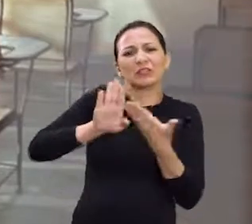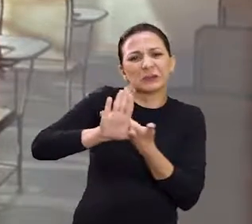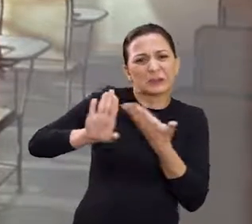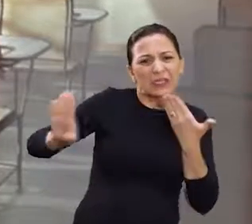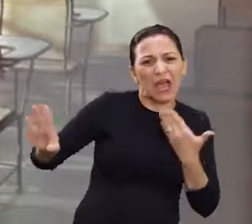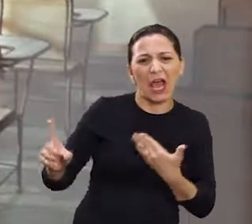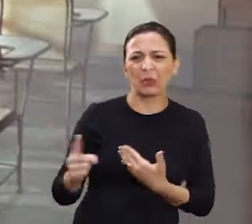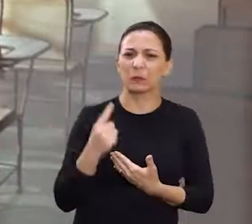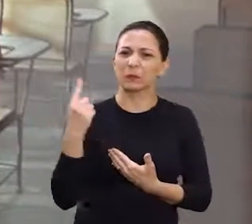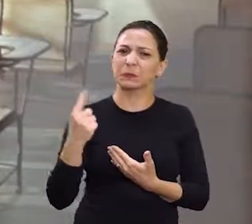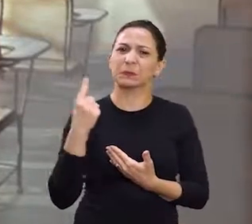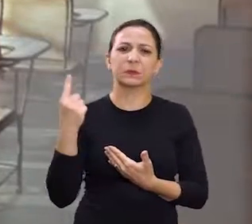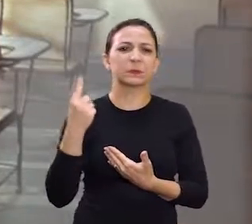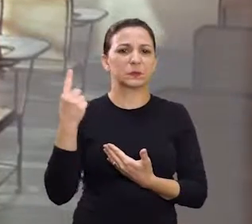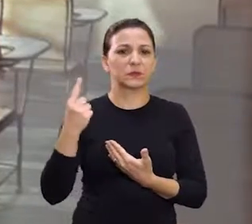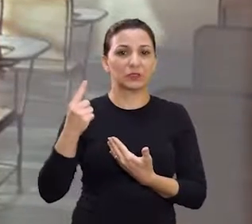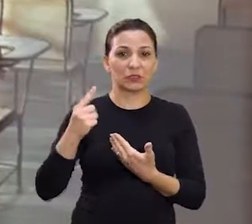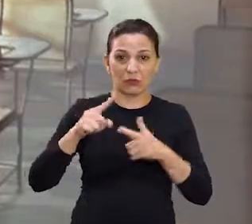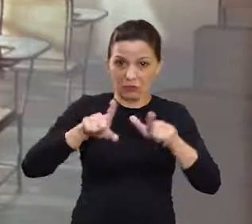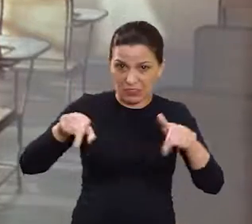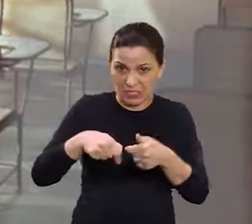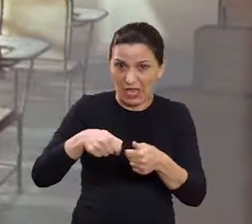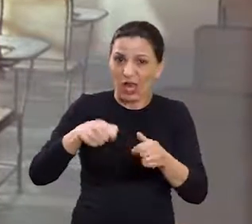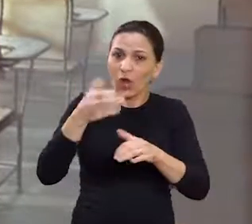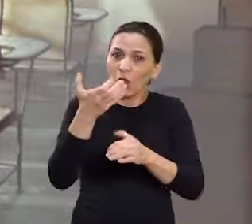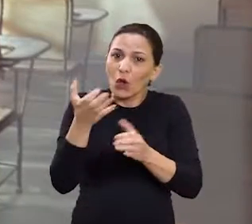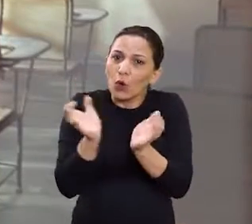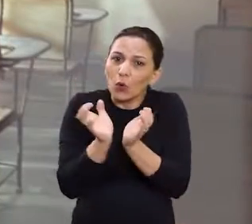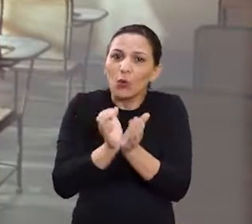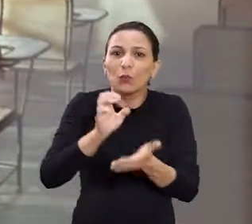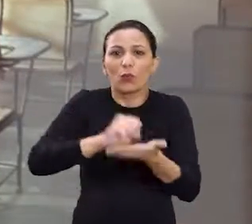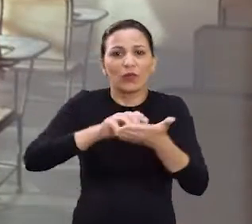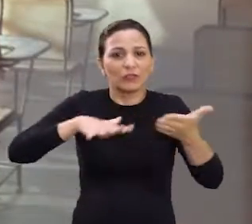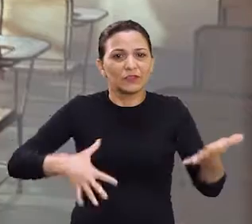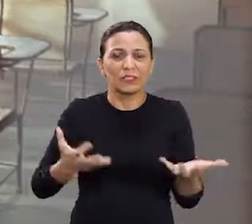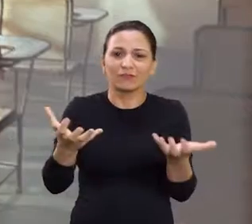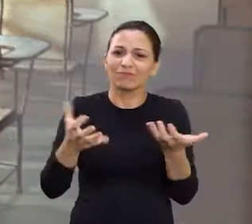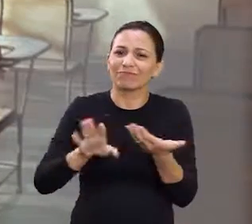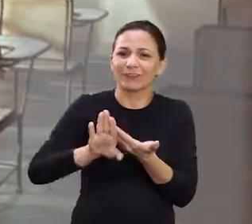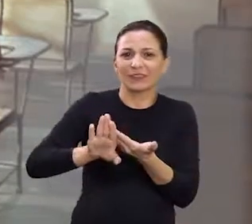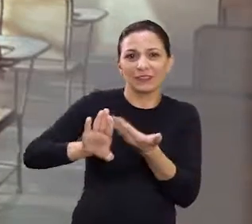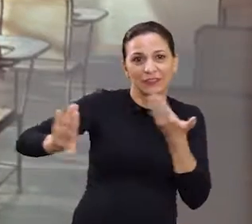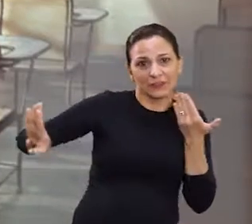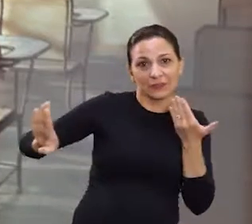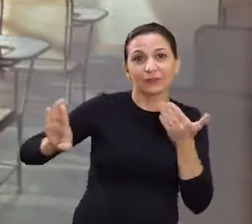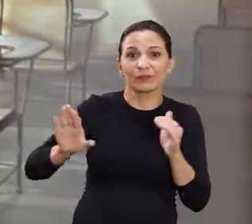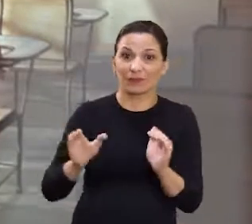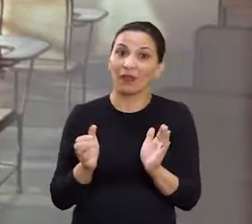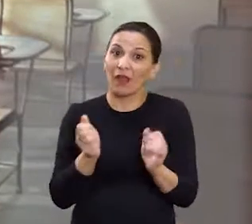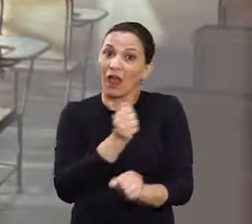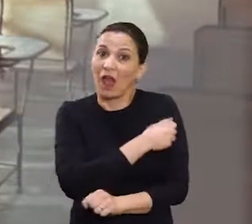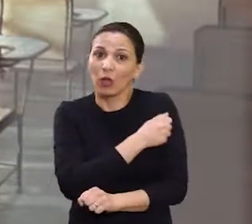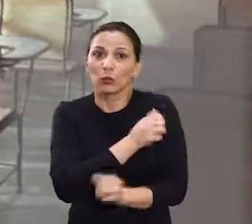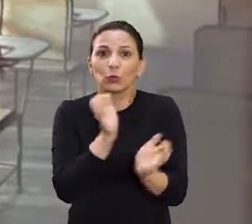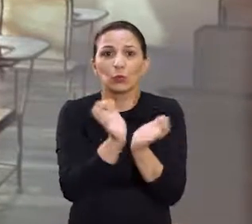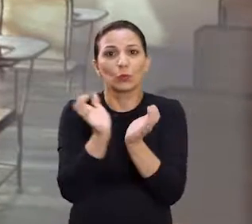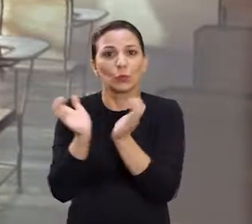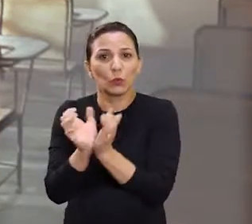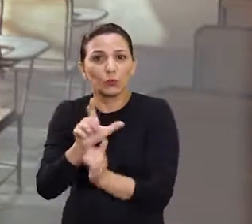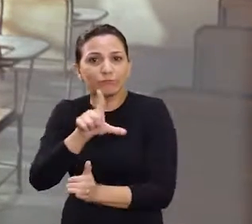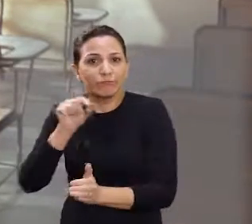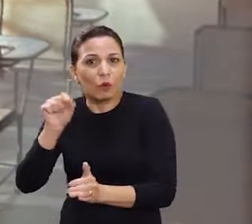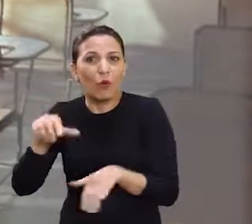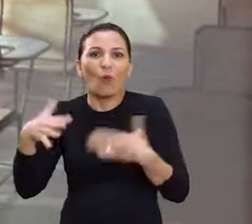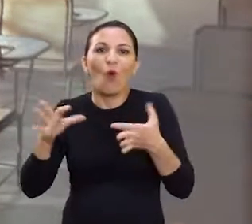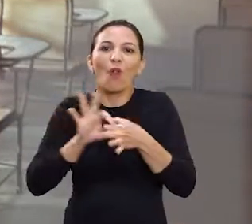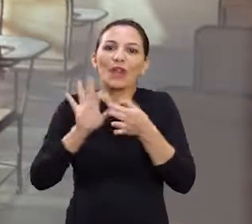isola, se isola no intervalo, na sala de aula não quer fazer trabalho em grupo. Então o professor normalmente dá liberdade para